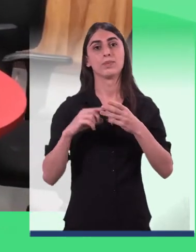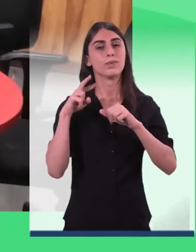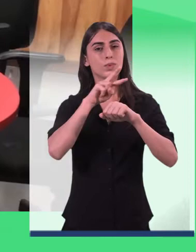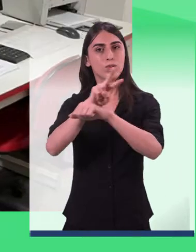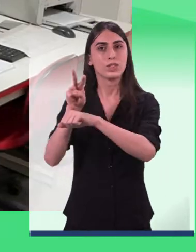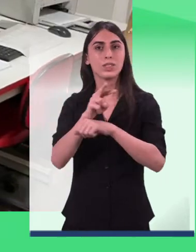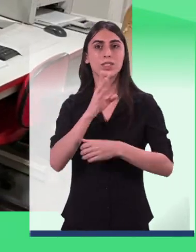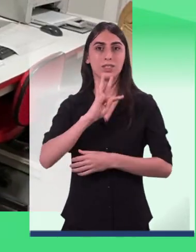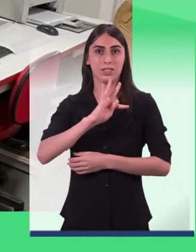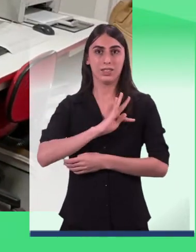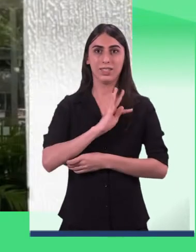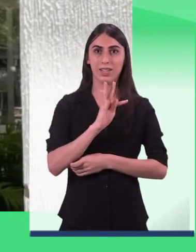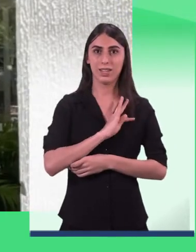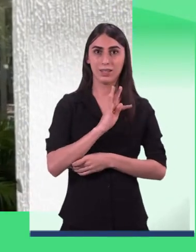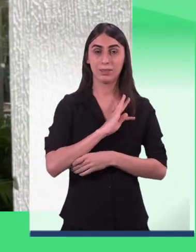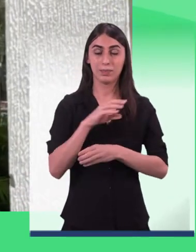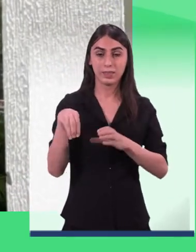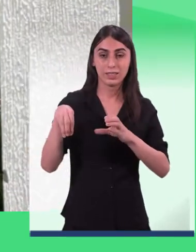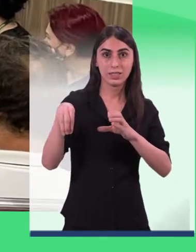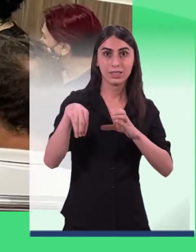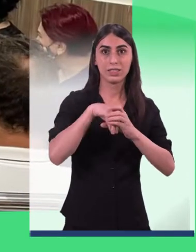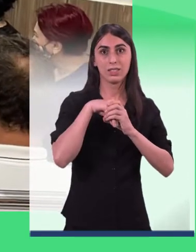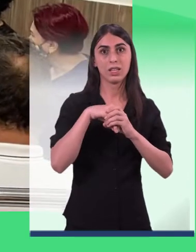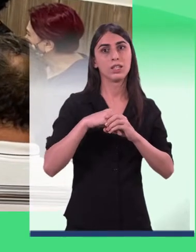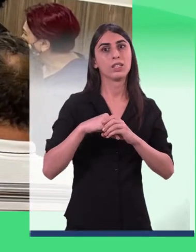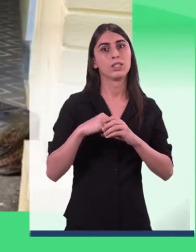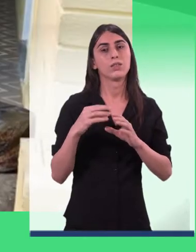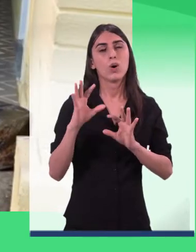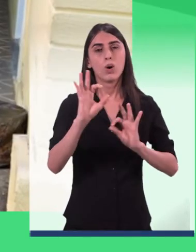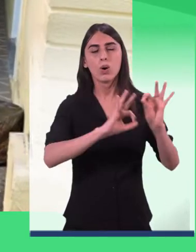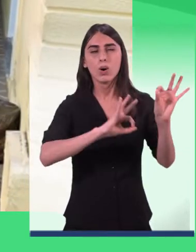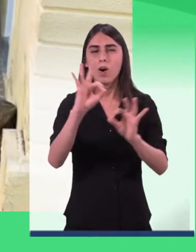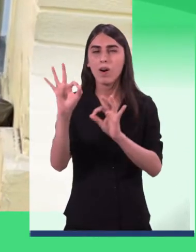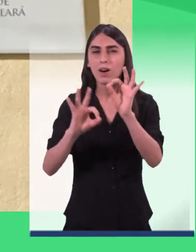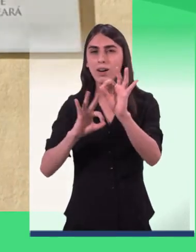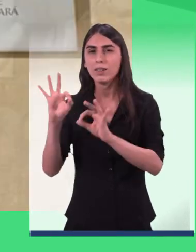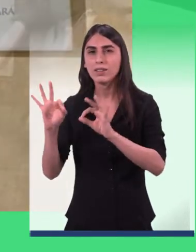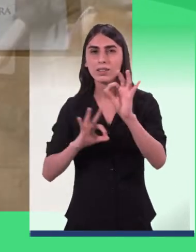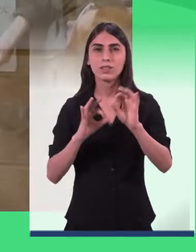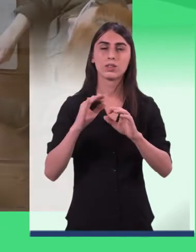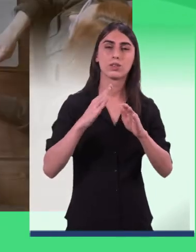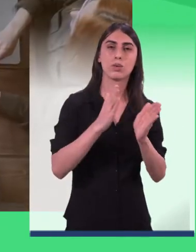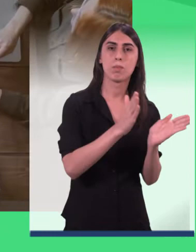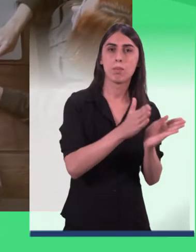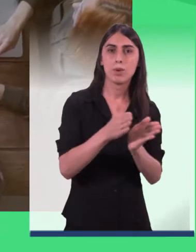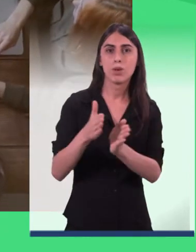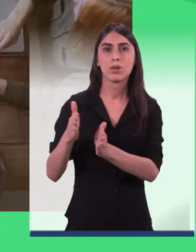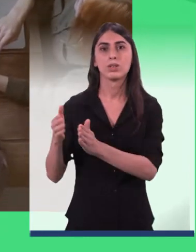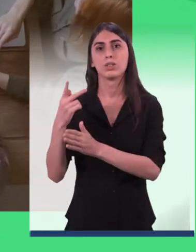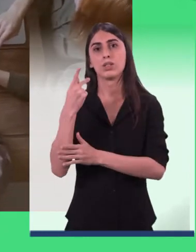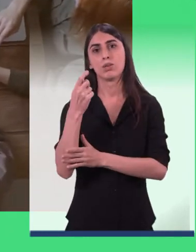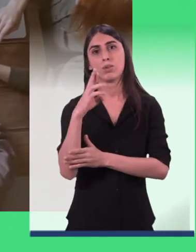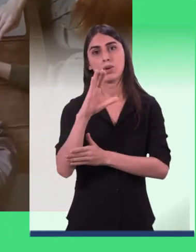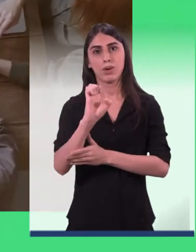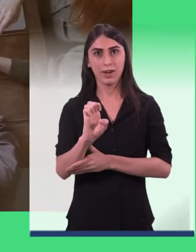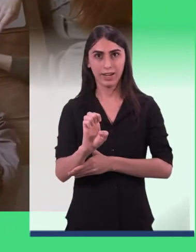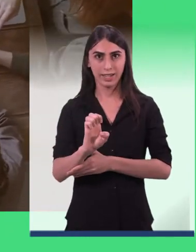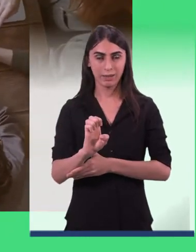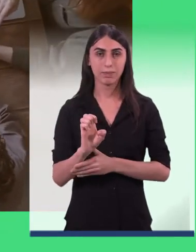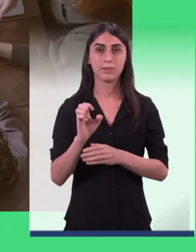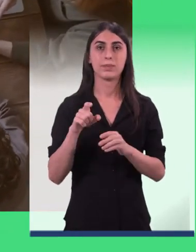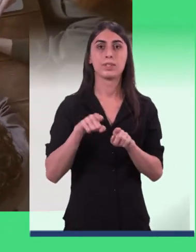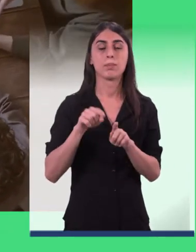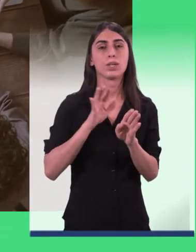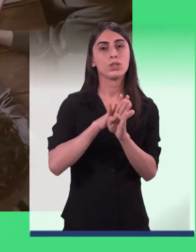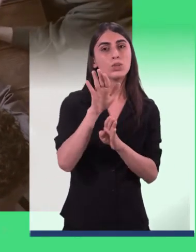realizamos visitas técnicas. E, internamente, estamos desenvolvendo um mapeamento de processos na PROEC e tutoriais.